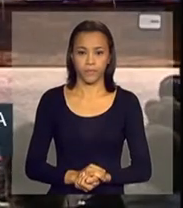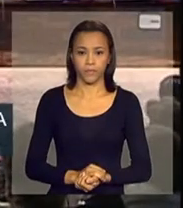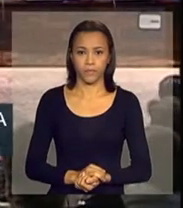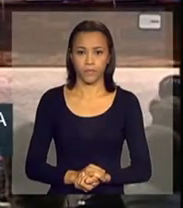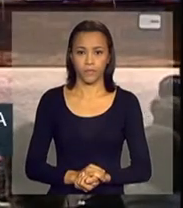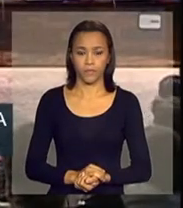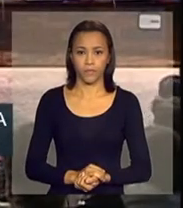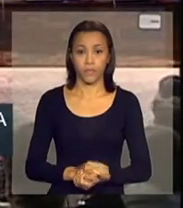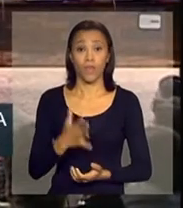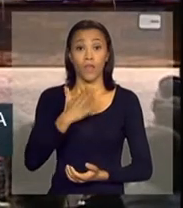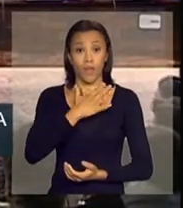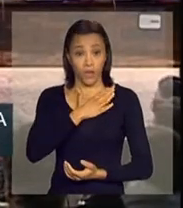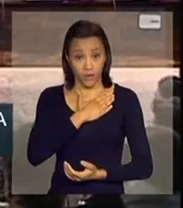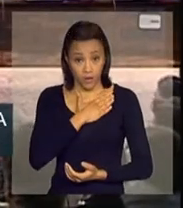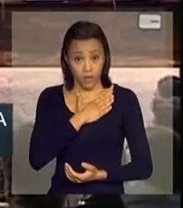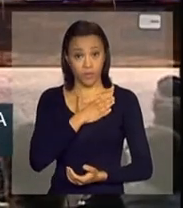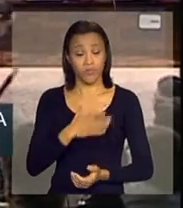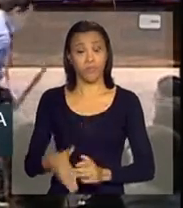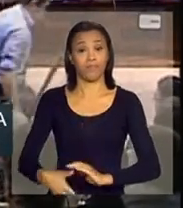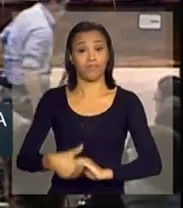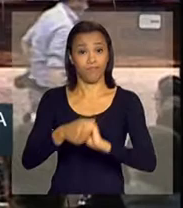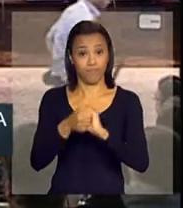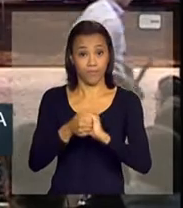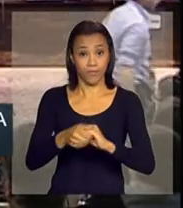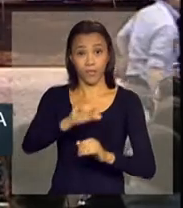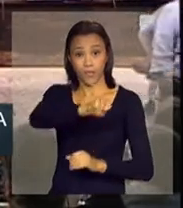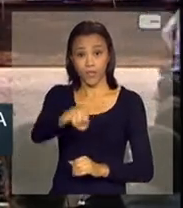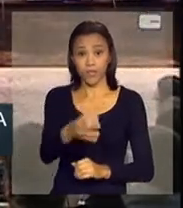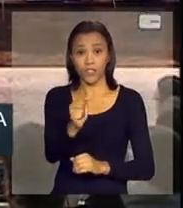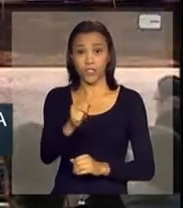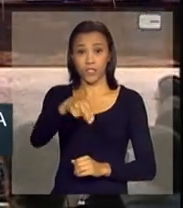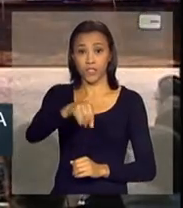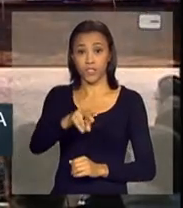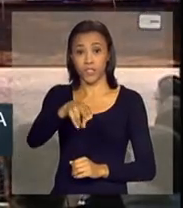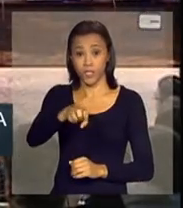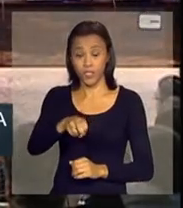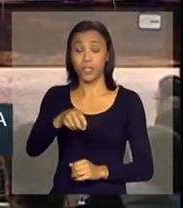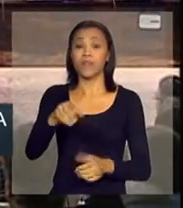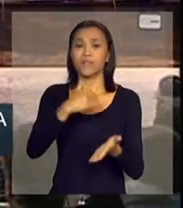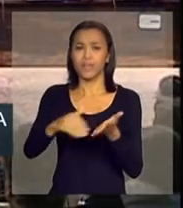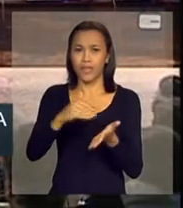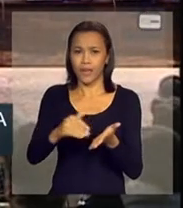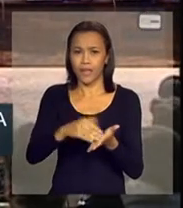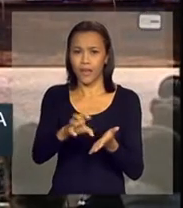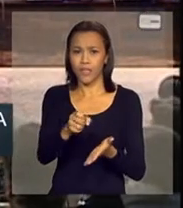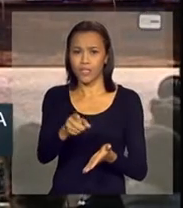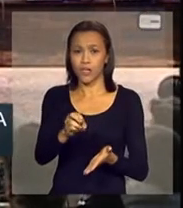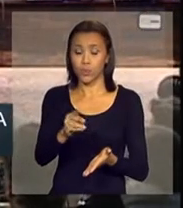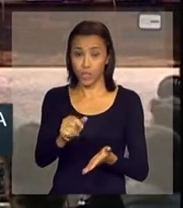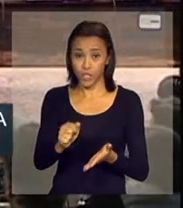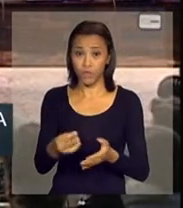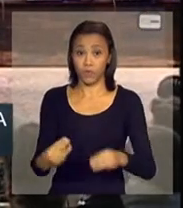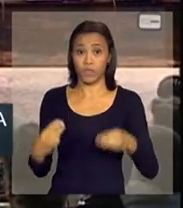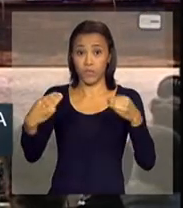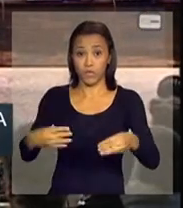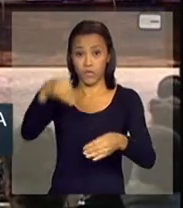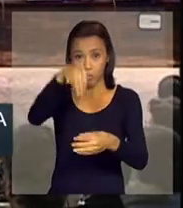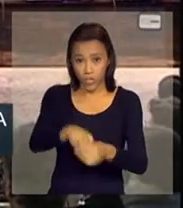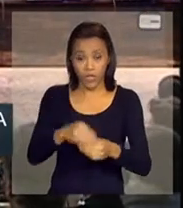Queremos saudar, neste momento, Jeanine Pires, secretária executiva do Ministério da Cultura,